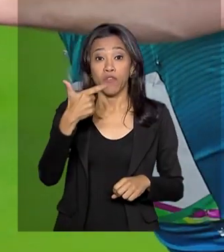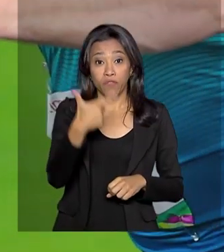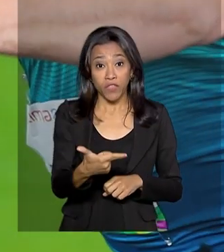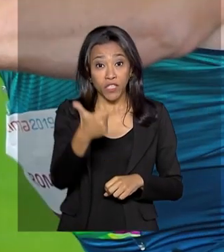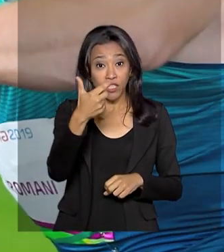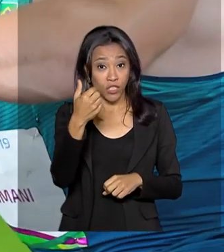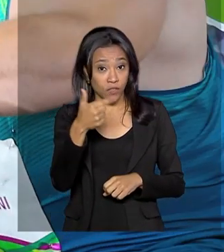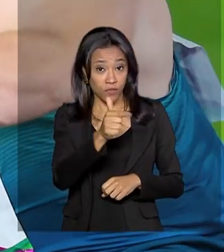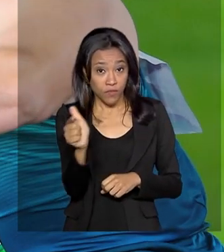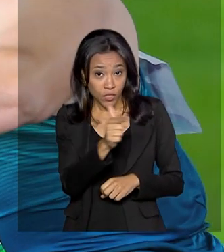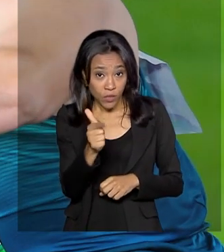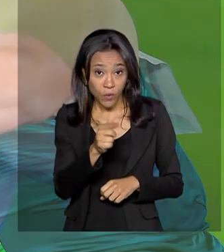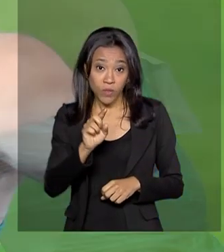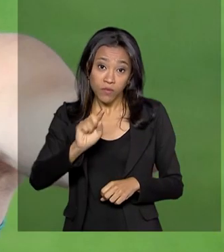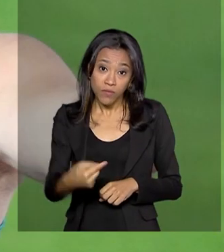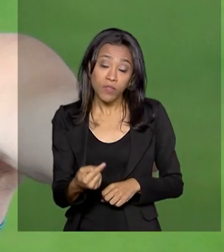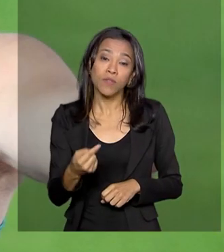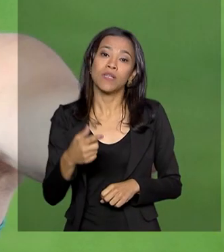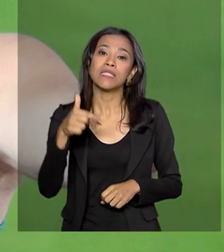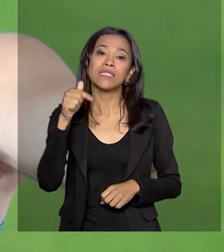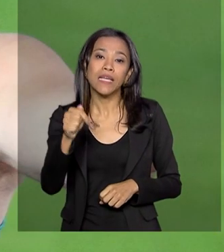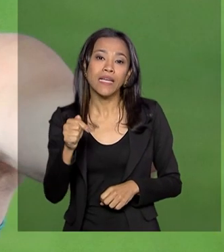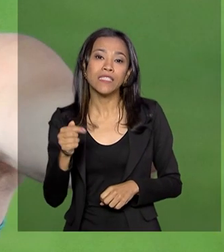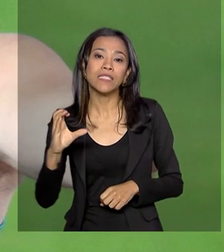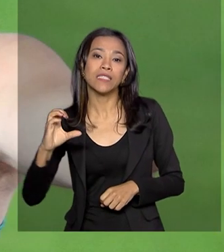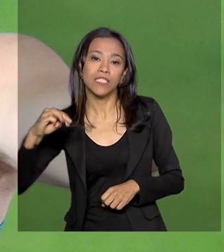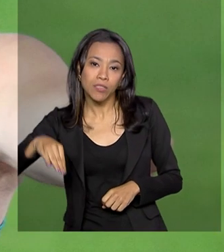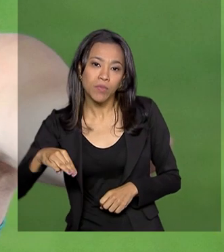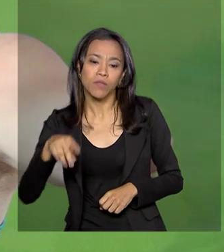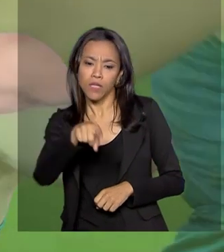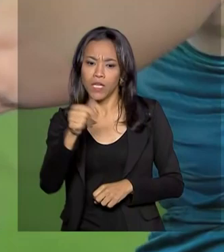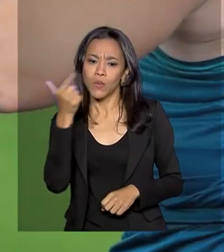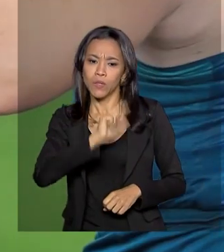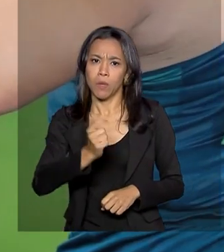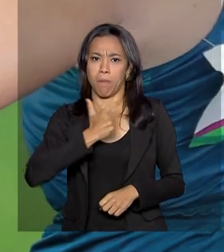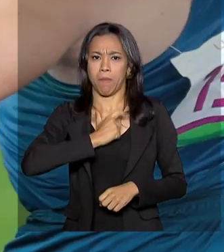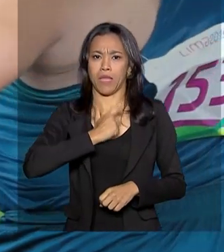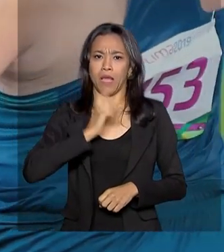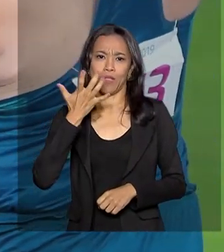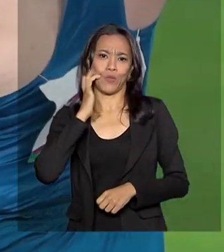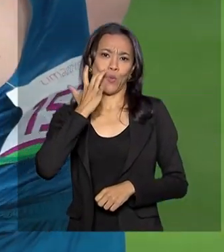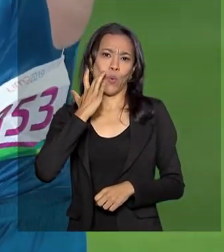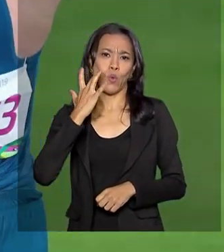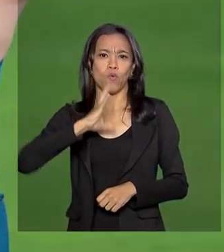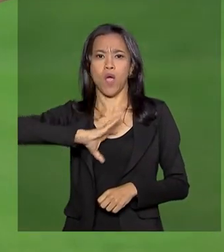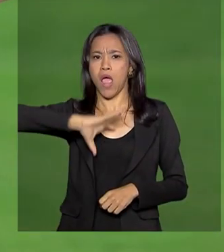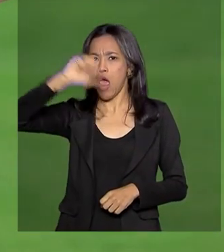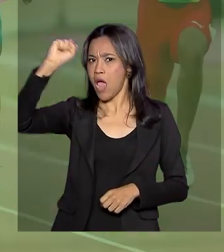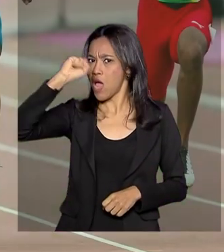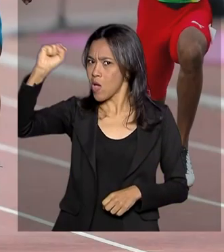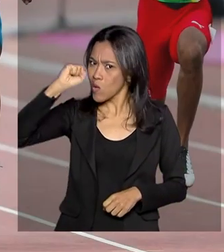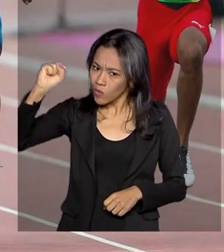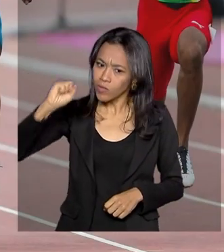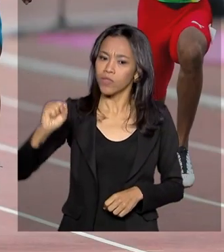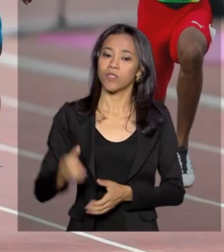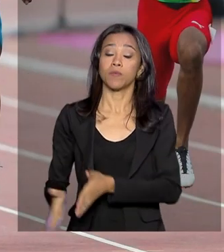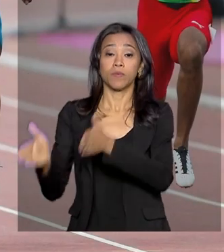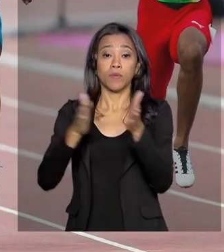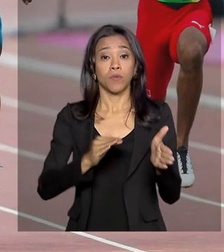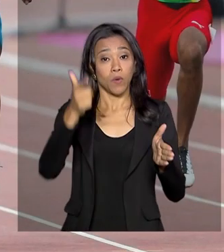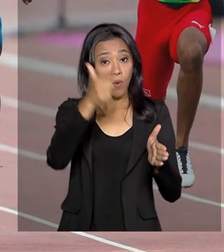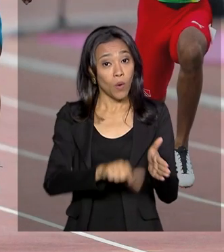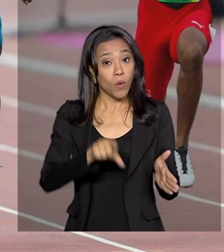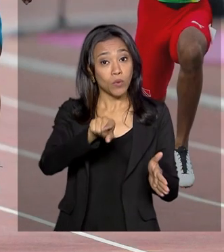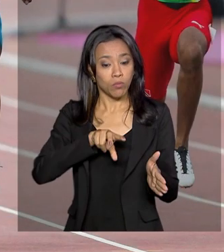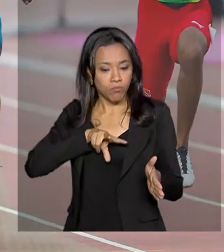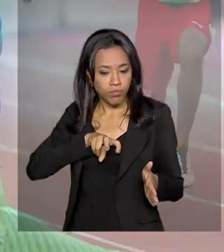metros e 7 centímetros. Além de ganhar a medalha de ouro, bateu o recorde dos Jogos do Pan. Na prova dos 100